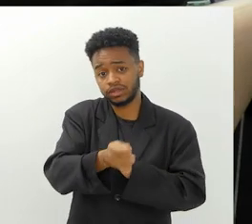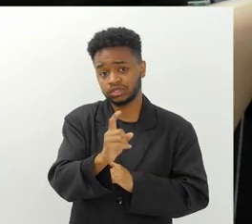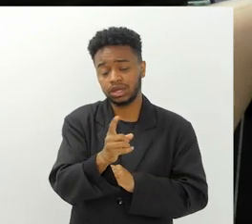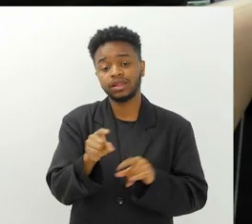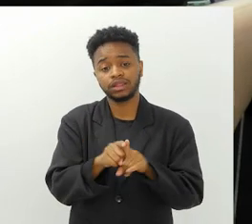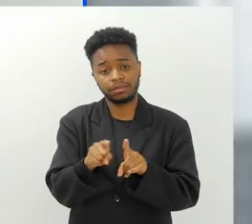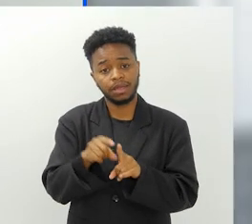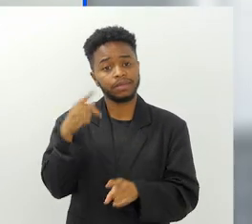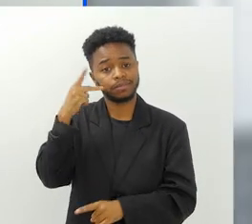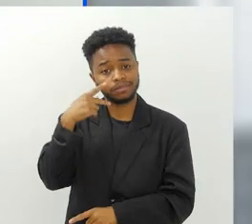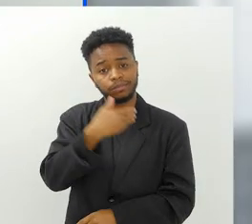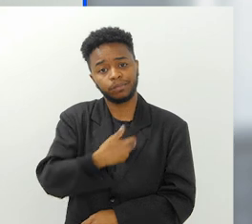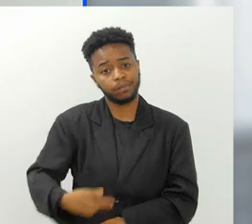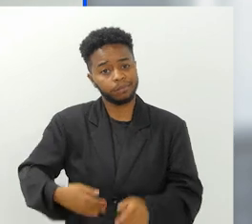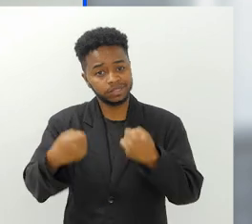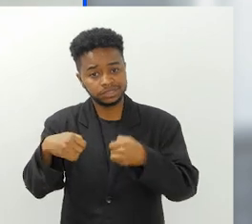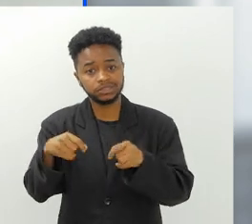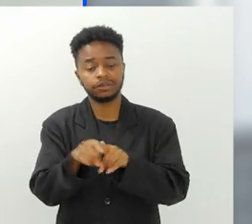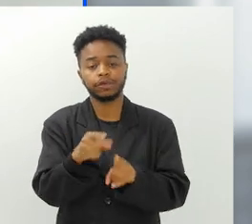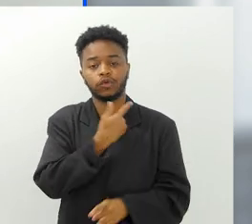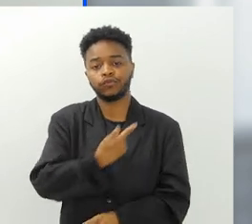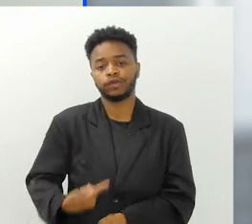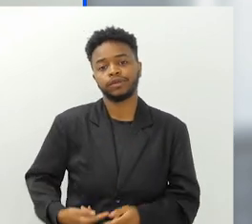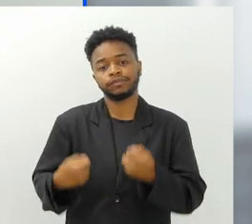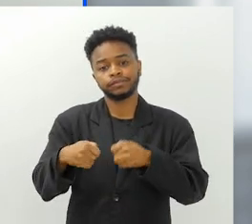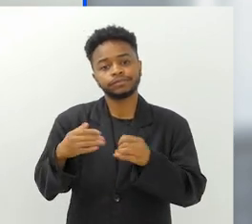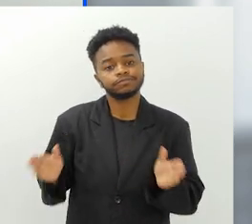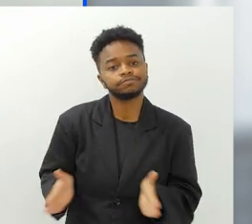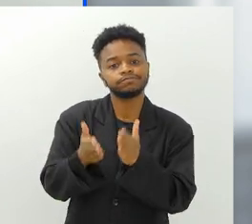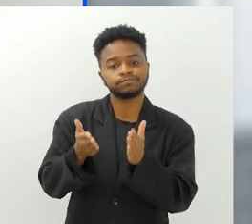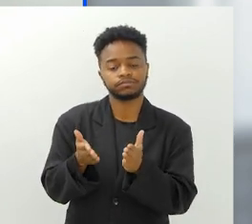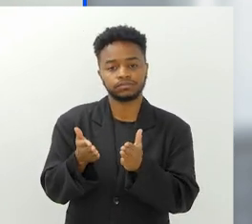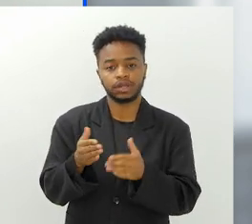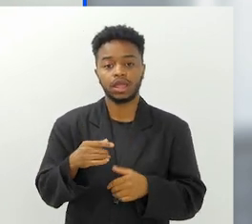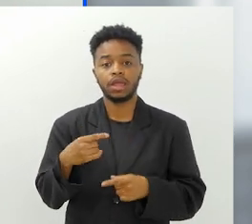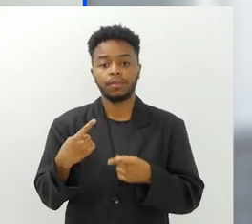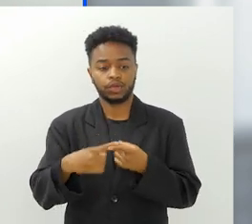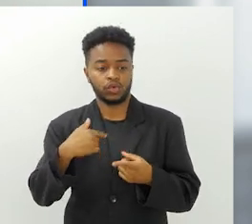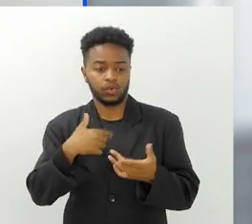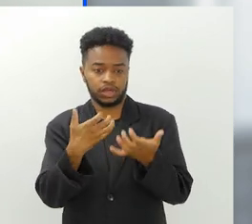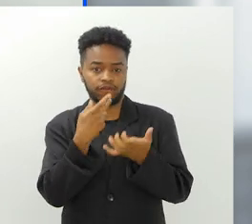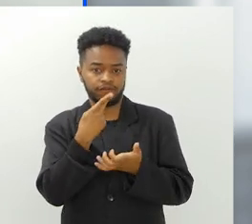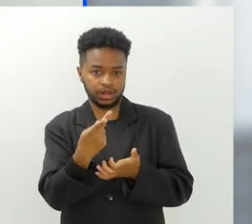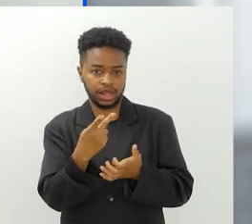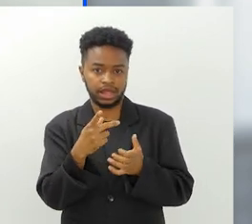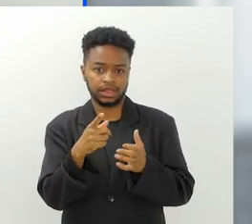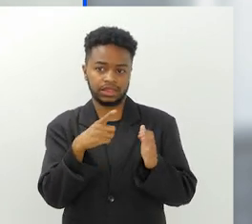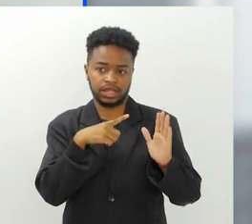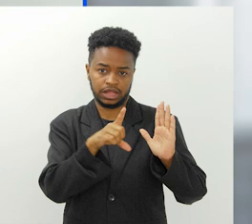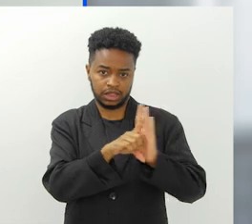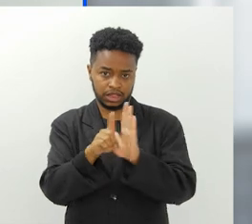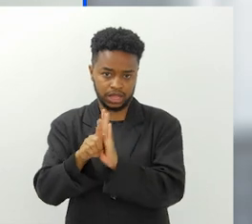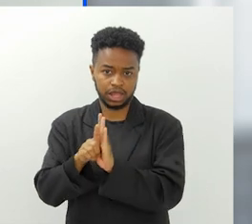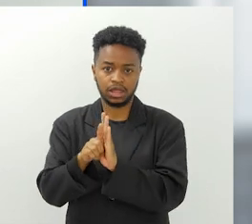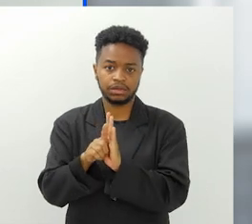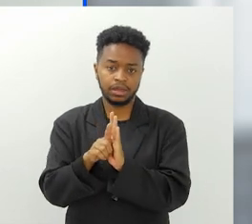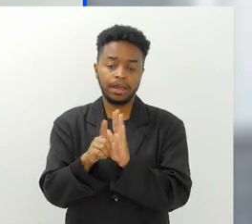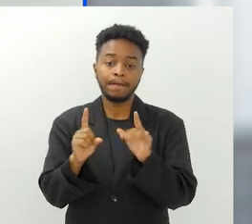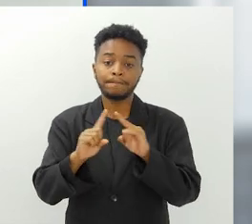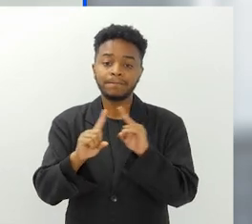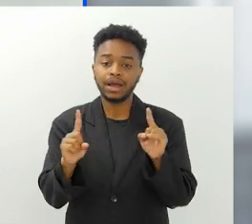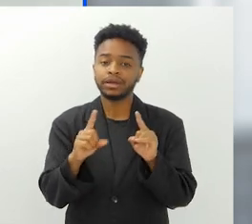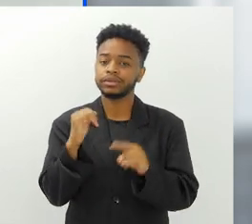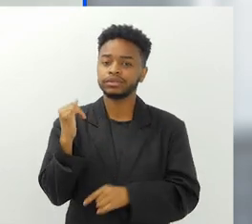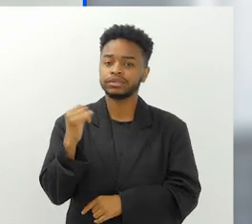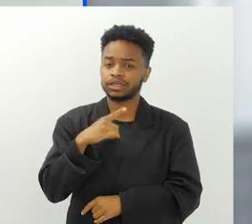as políticas públicas, o próprio governo incentivando isso. E eu até queria citar, o Marcelo citou algumas das leis que hoje permeiam